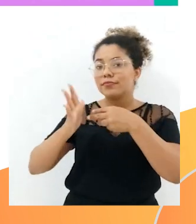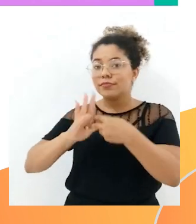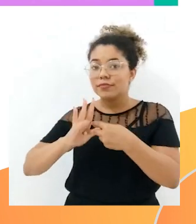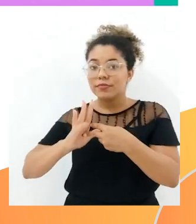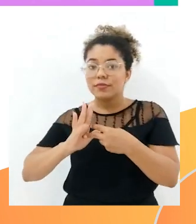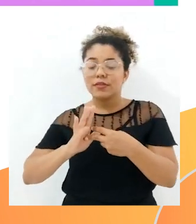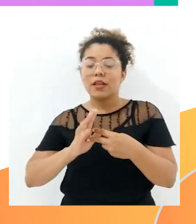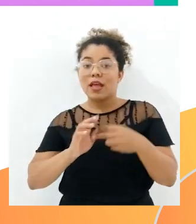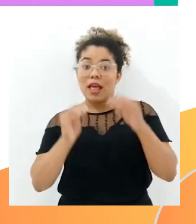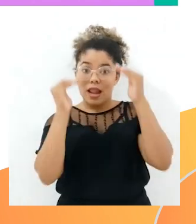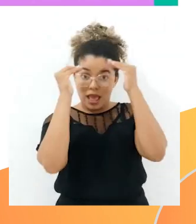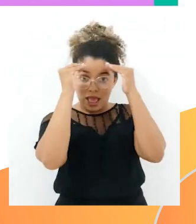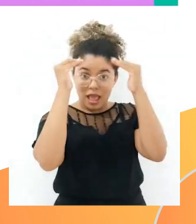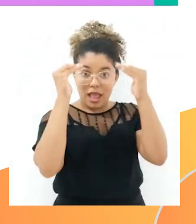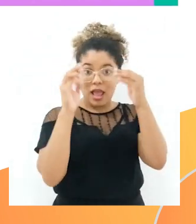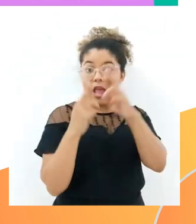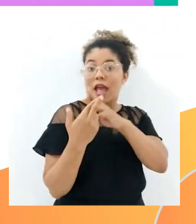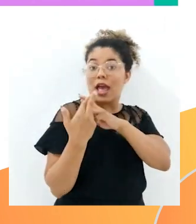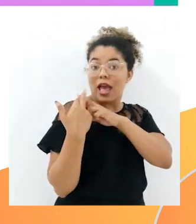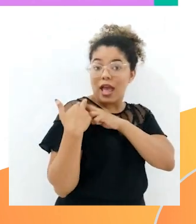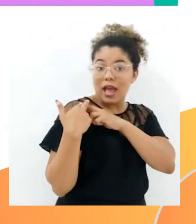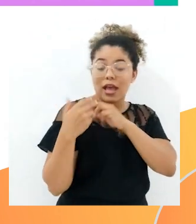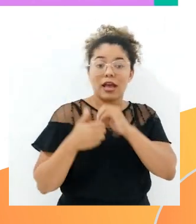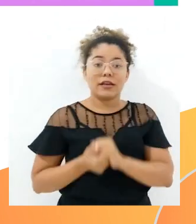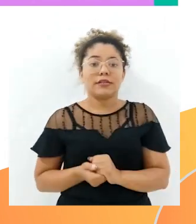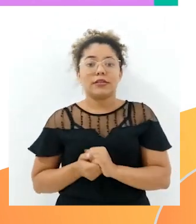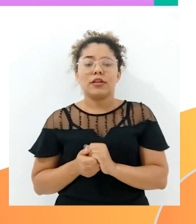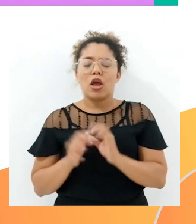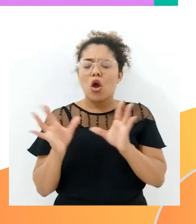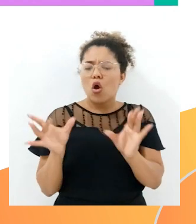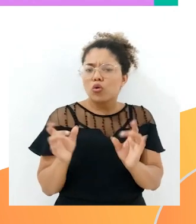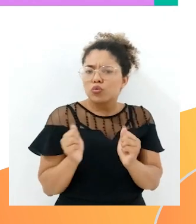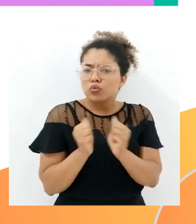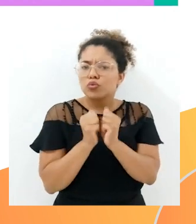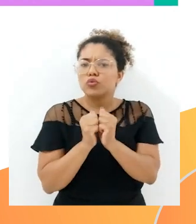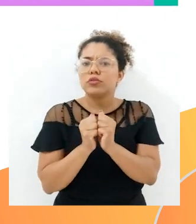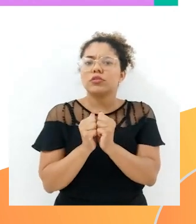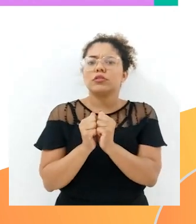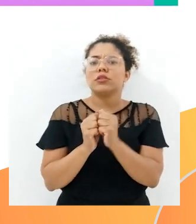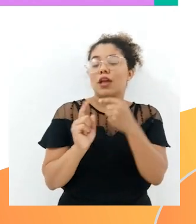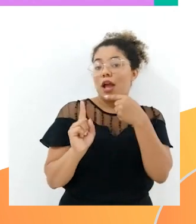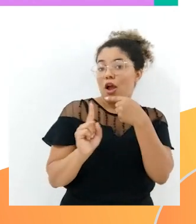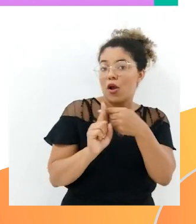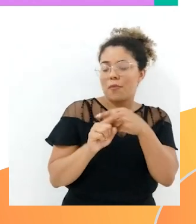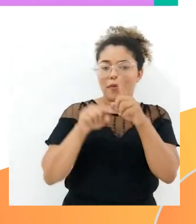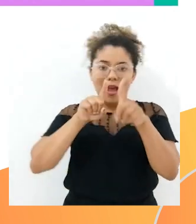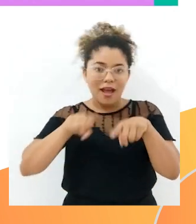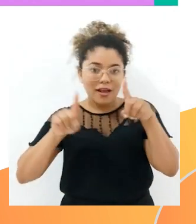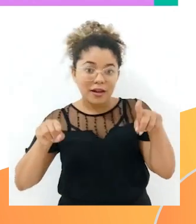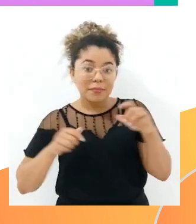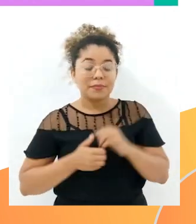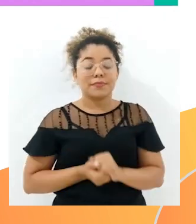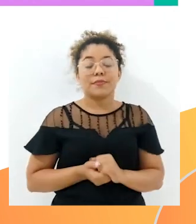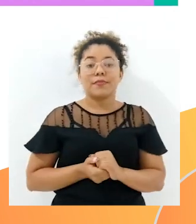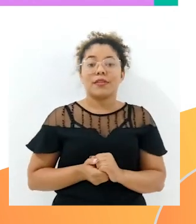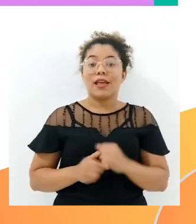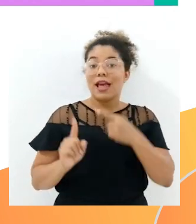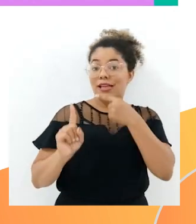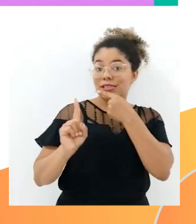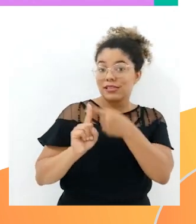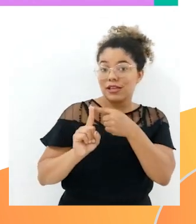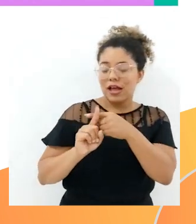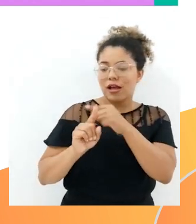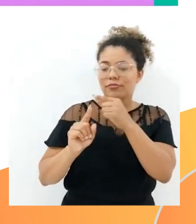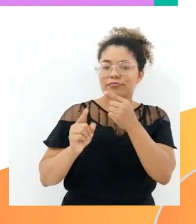operação responsável por unir, agrupar ou juntar determinados elementos. Dessa forma, a adição